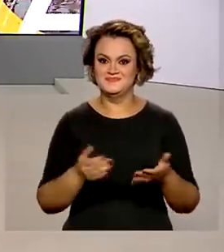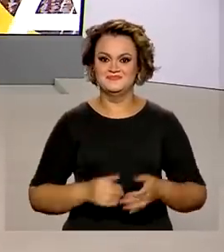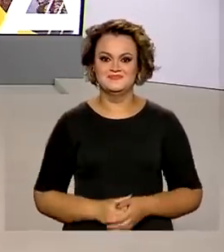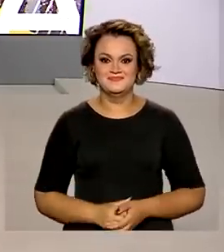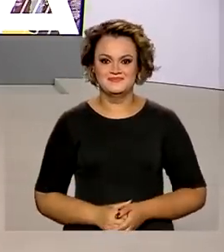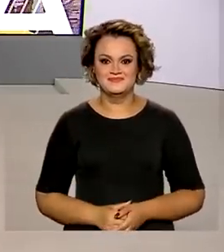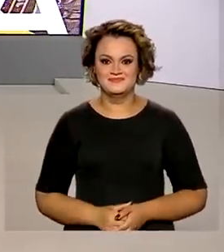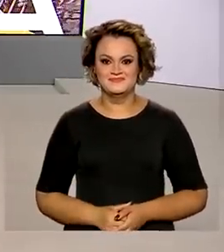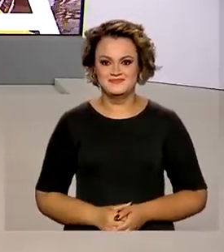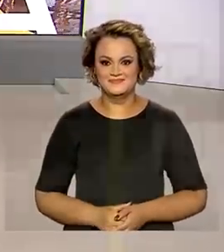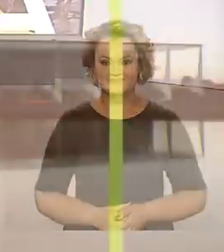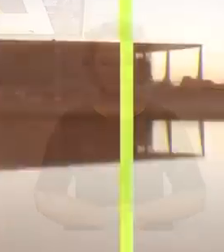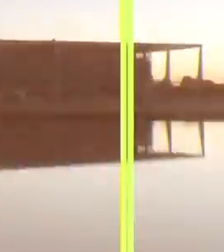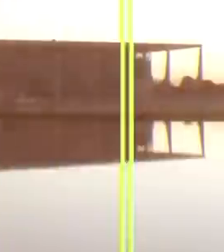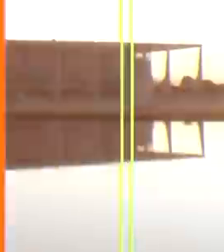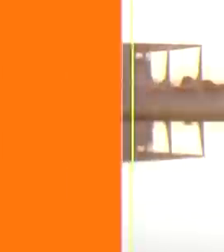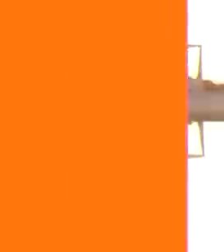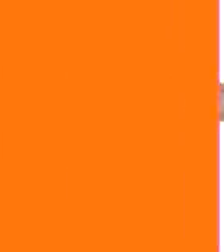em Dia já está no ar.